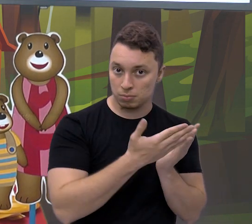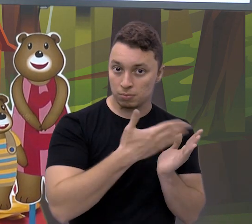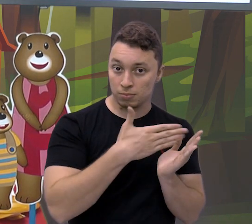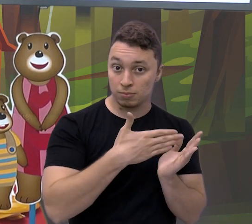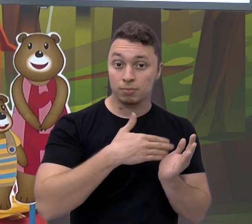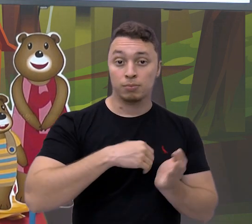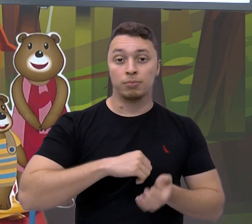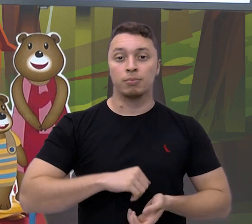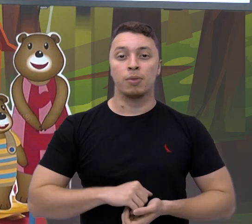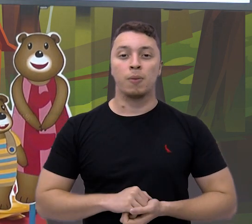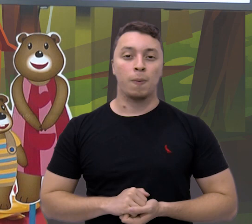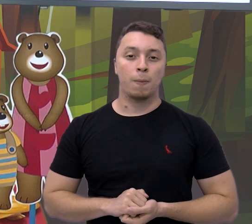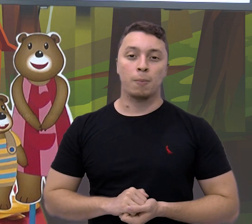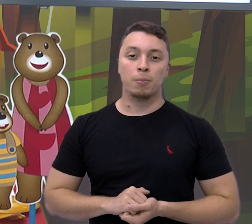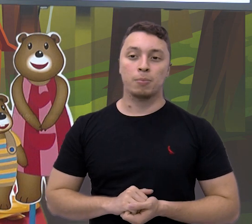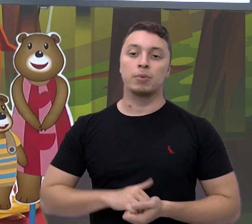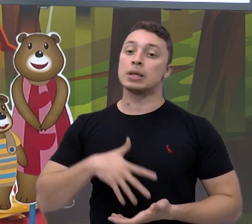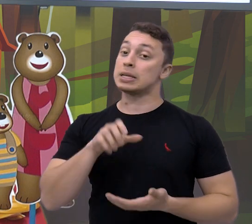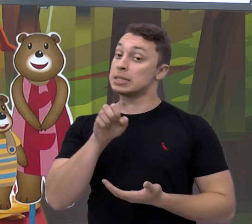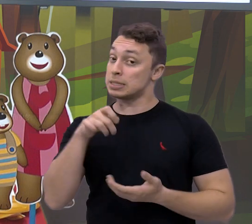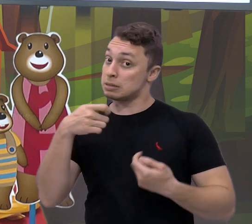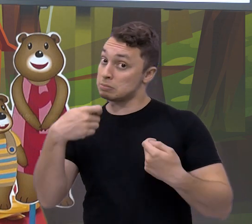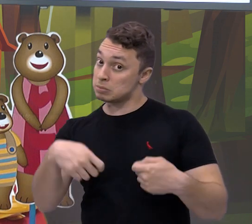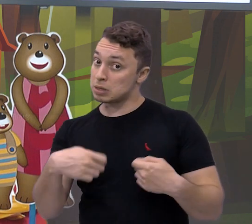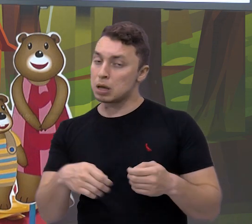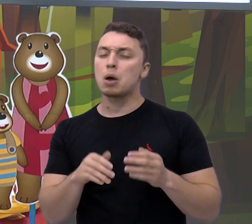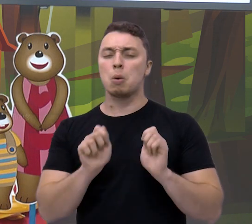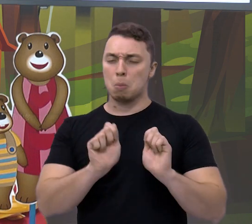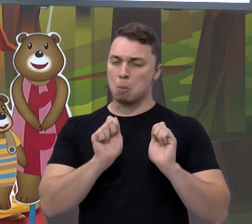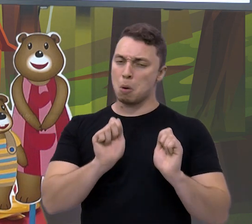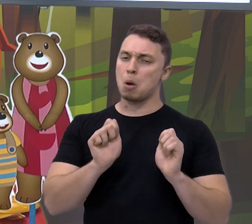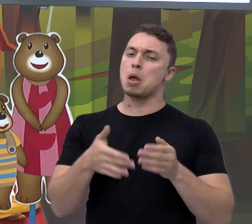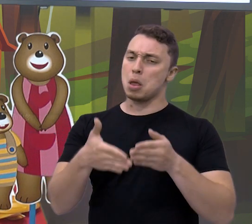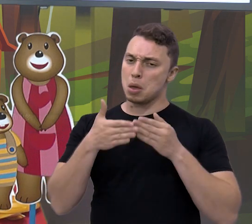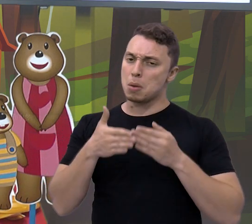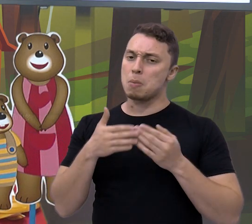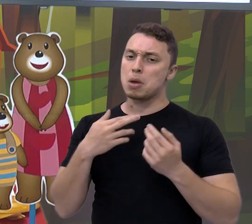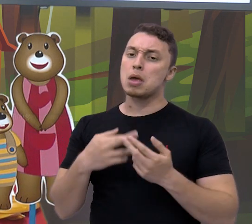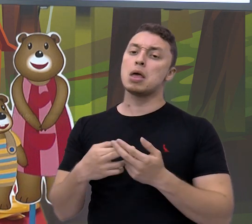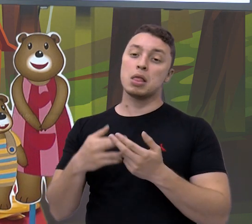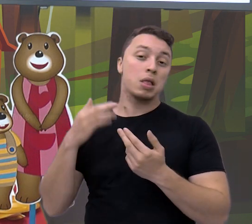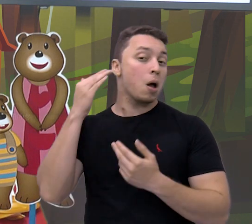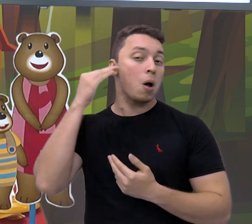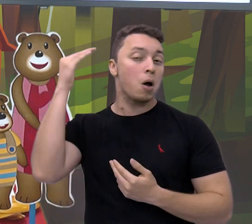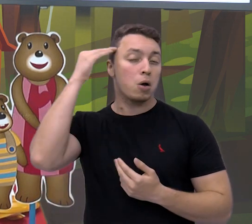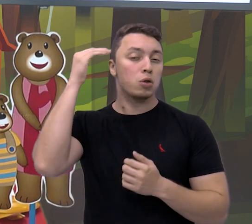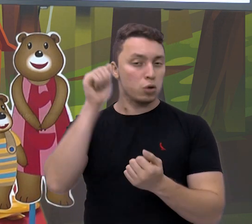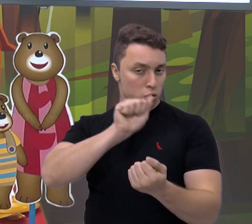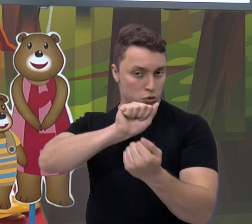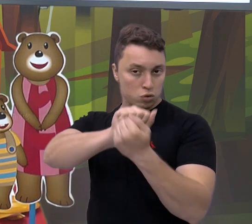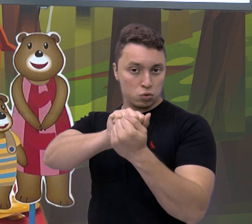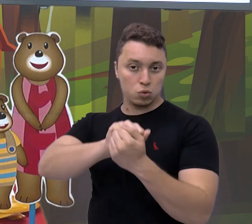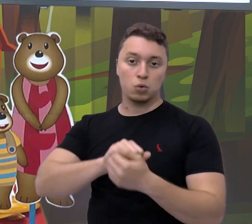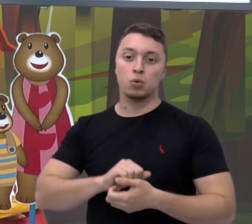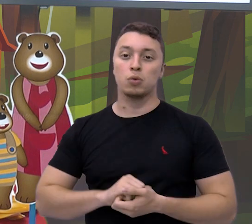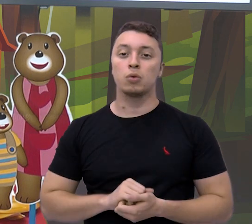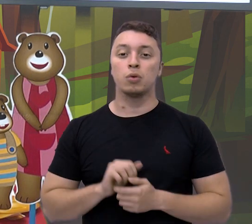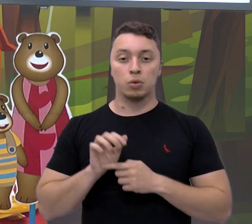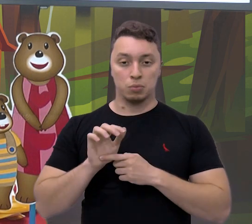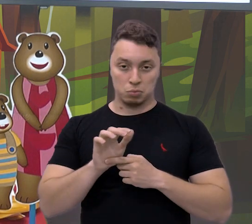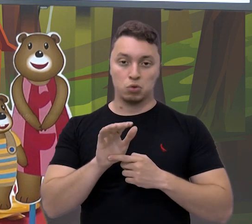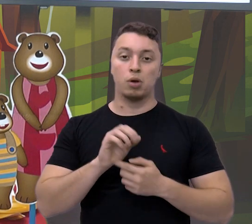caderno. Nesse momento, se você precisar, pode pedir ajuda ao adulto que está aí lhe auxiliando, tá bom?